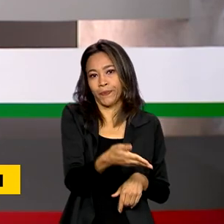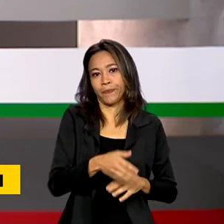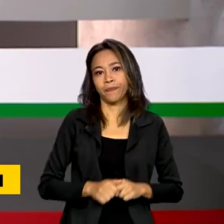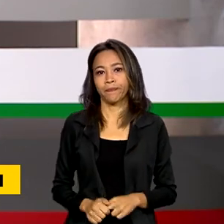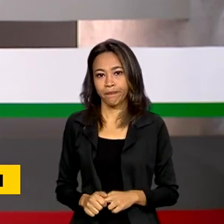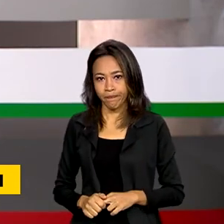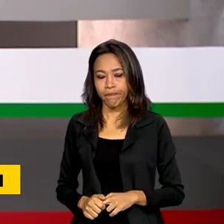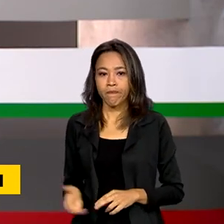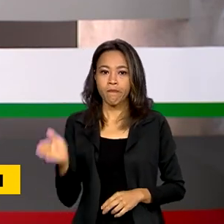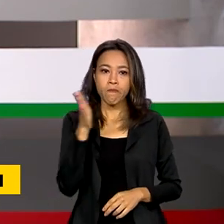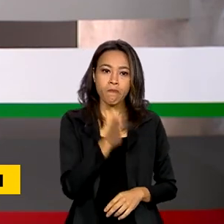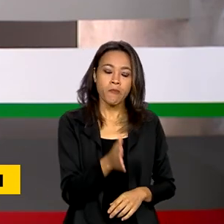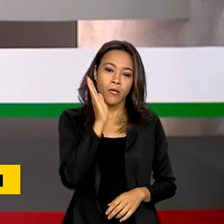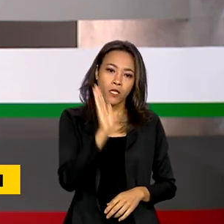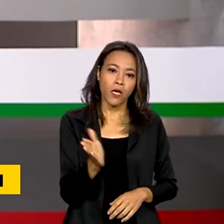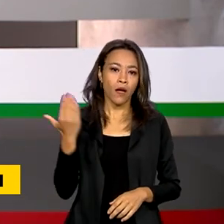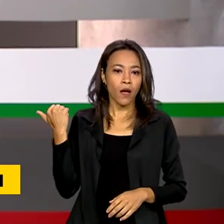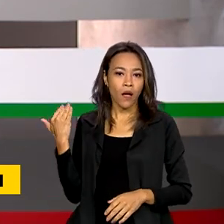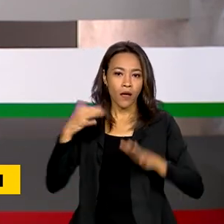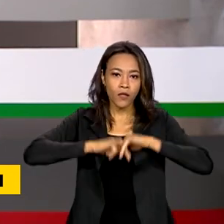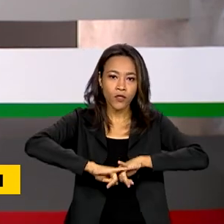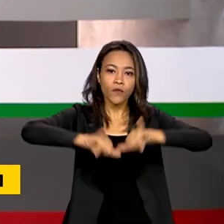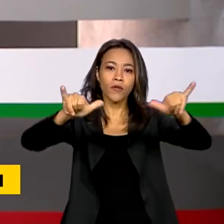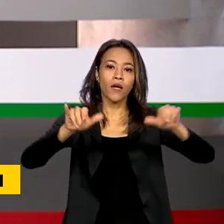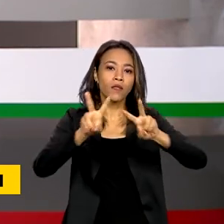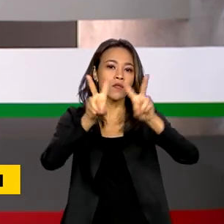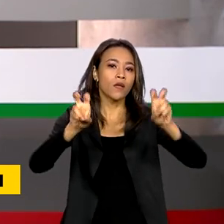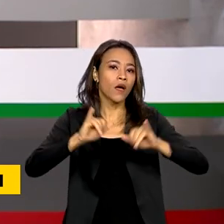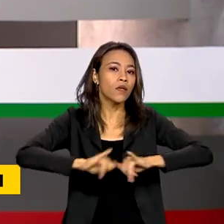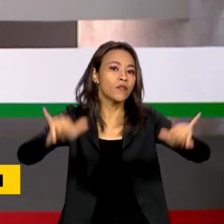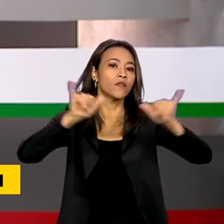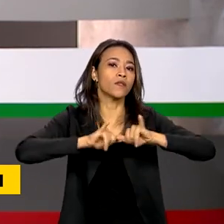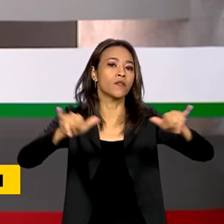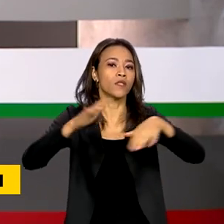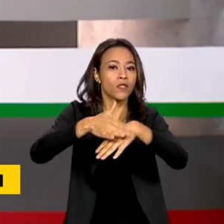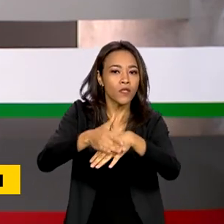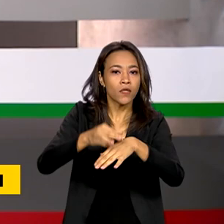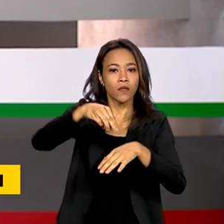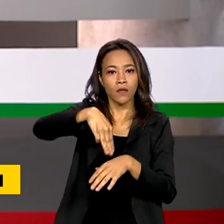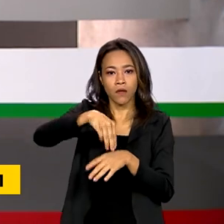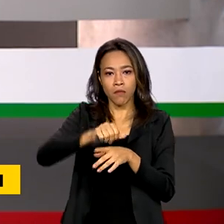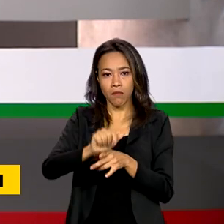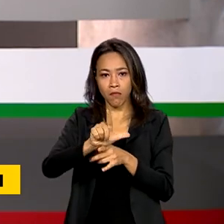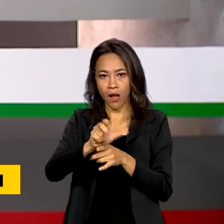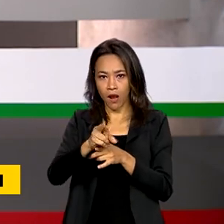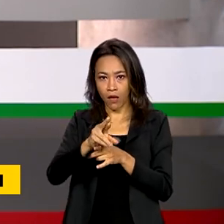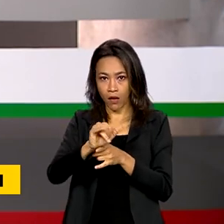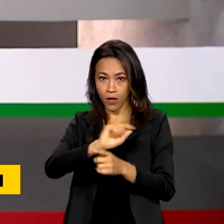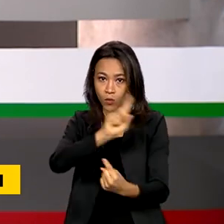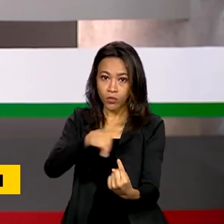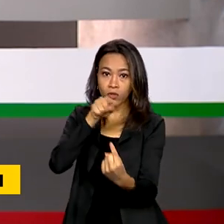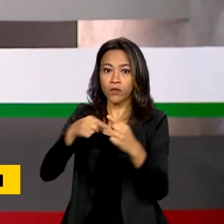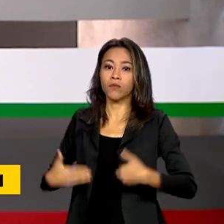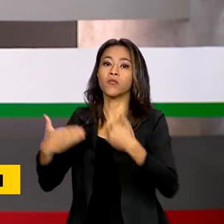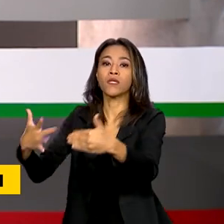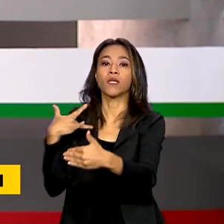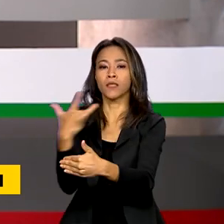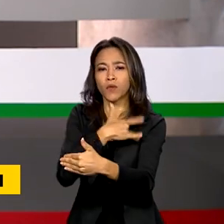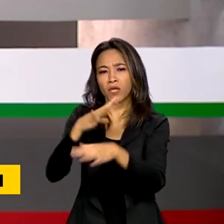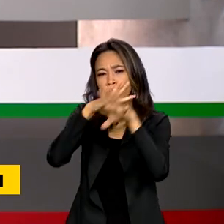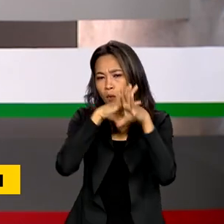Foi lançada a campanha de combate à malária. A meta do Ministério da Saúde é eliminar a doença do país até